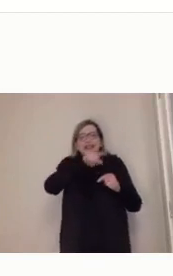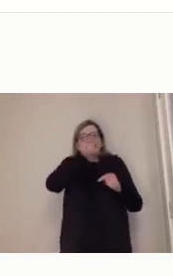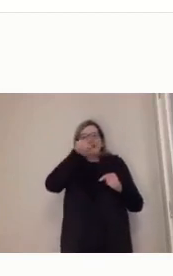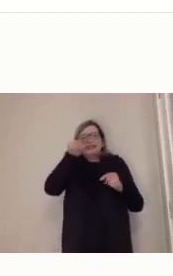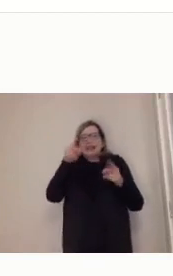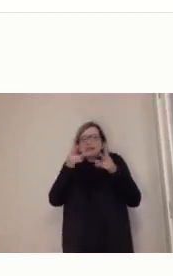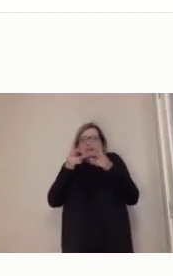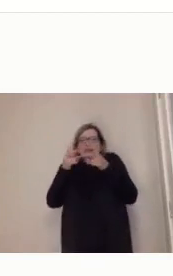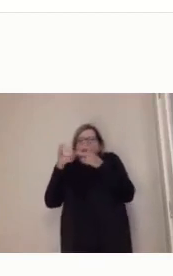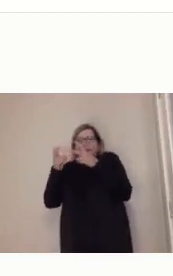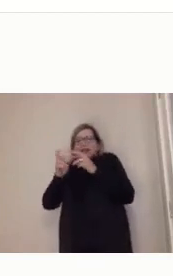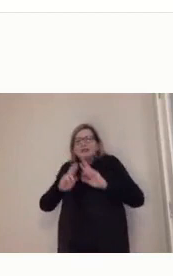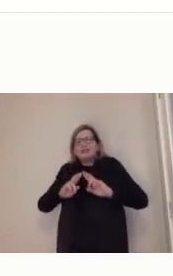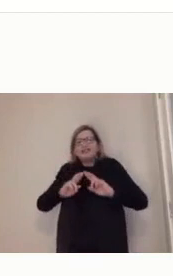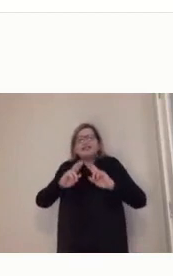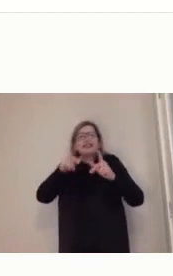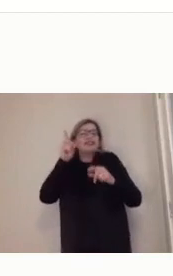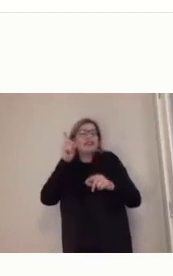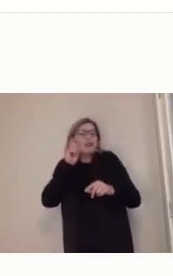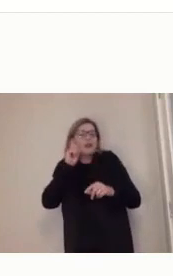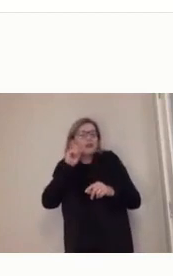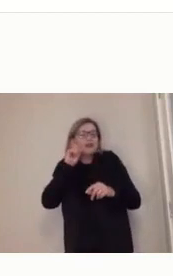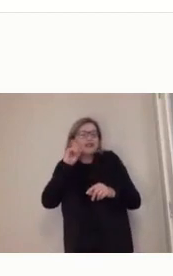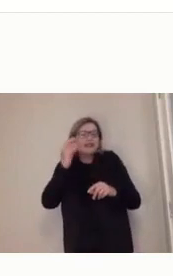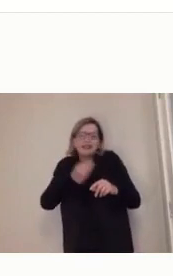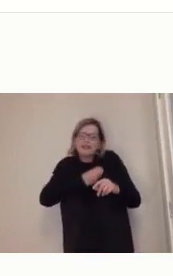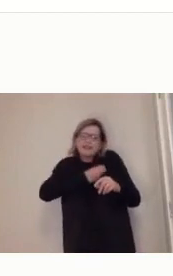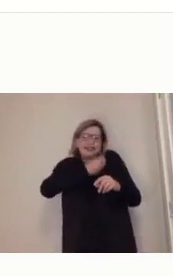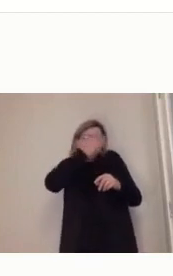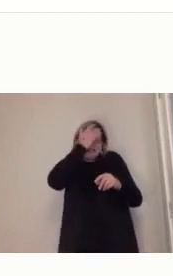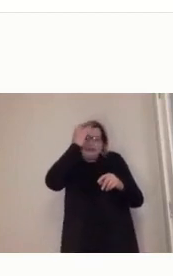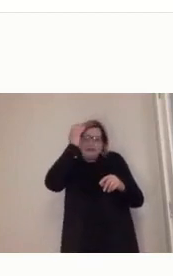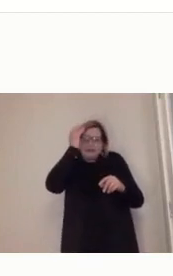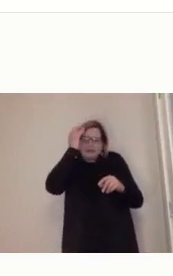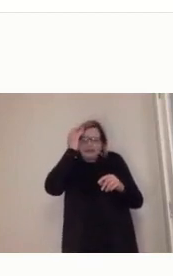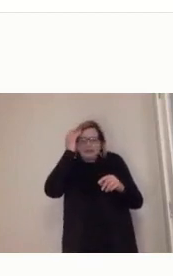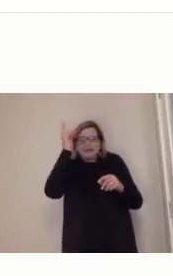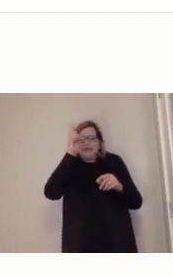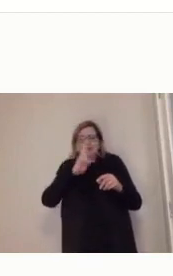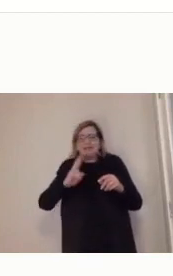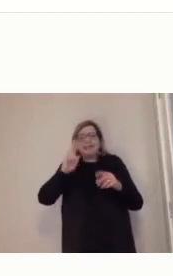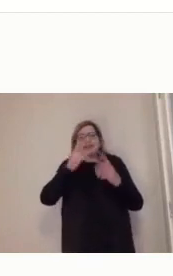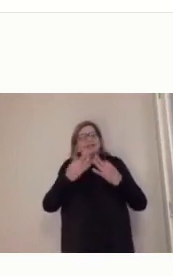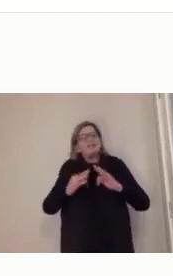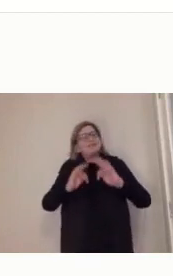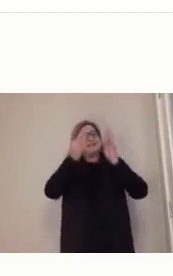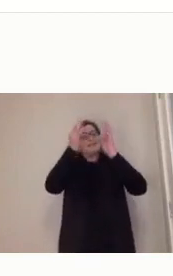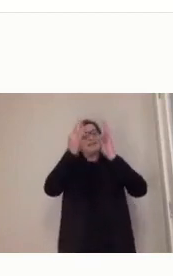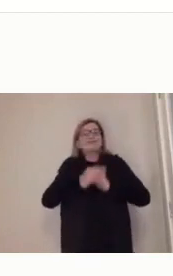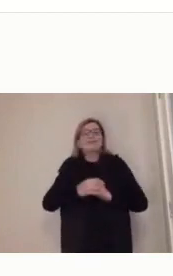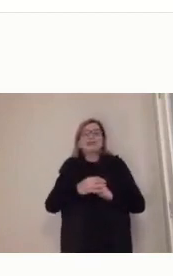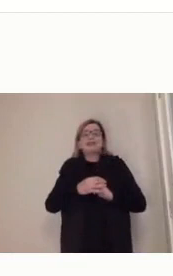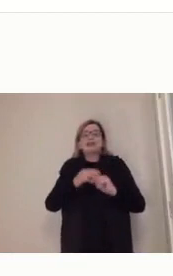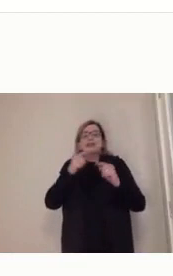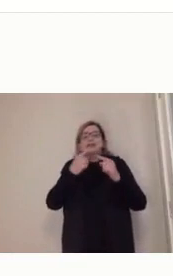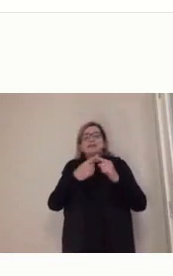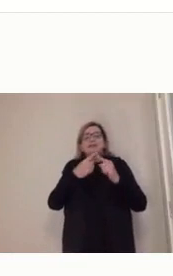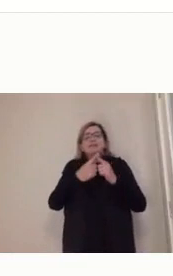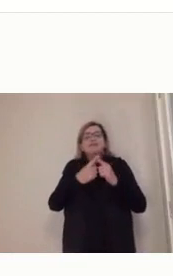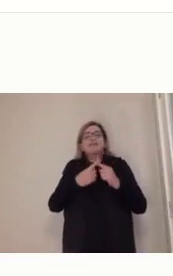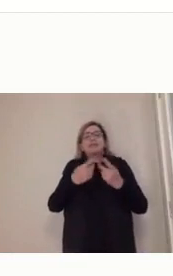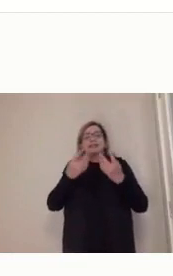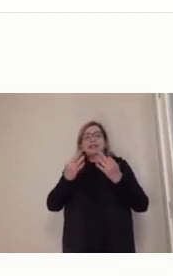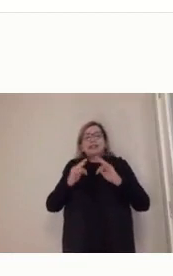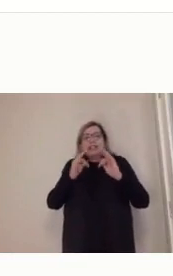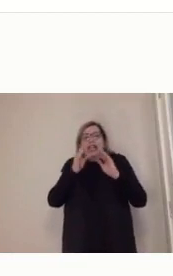Elas muitas vezes nos sufocam, né? Eu tenho dias assim que eu penso, ai meu Deus, mais